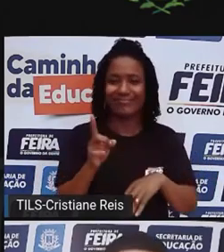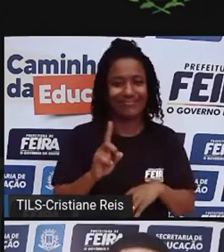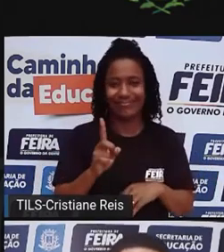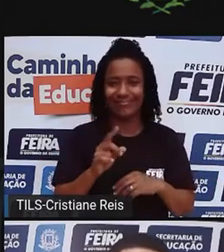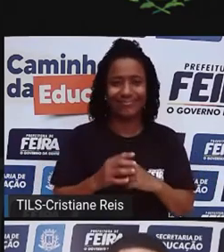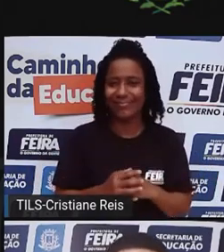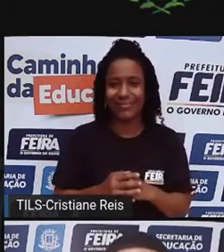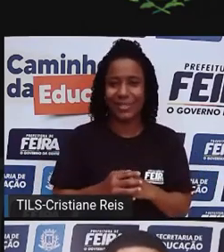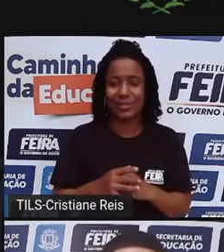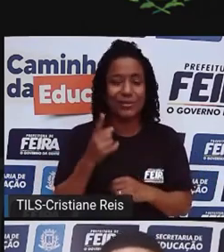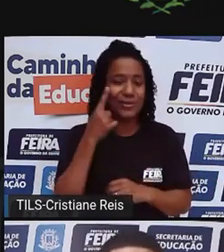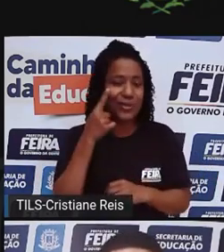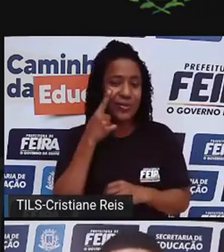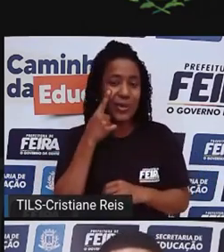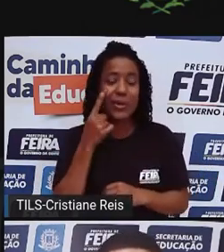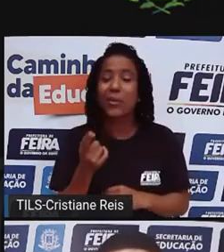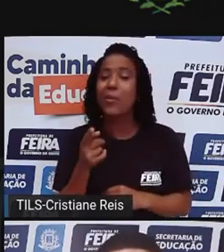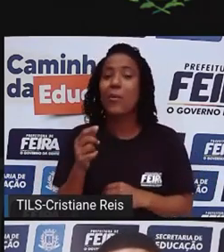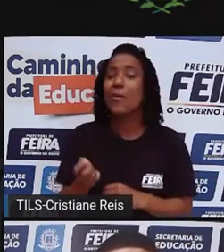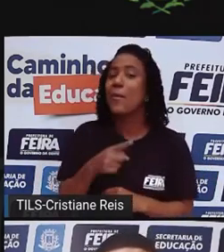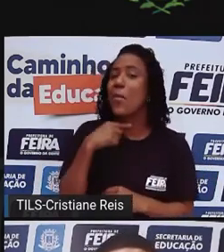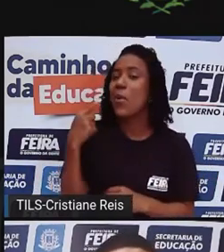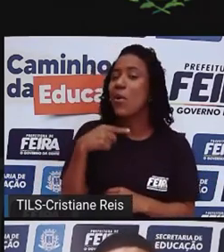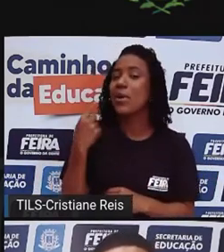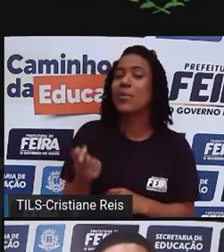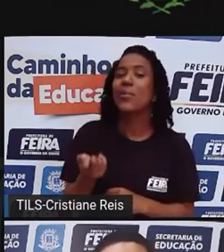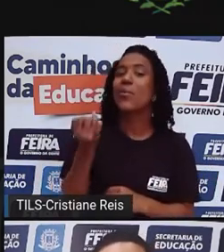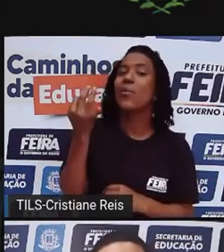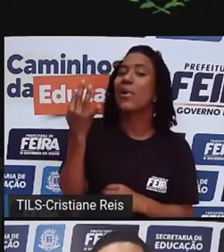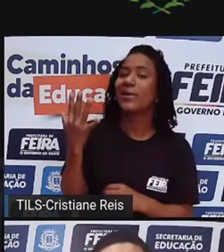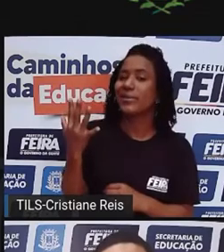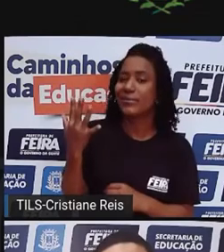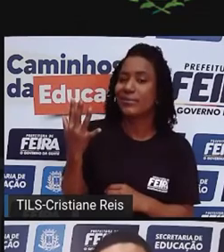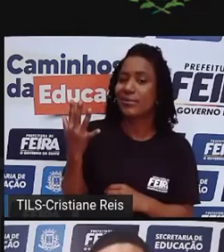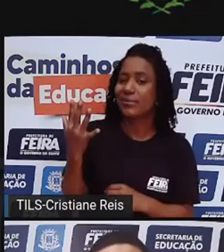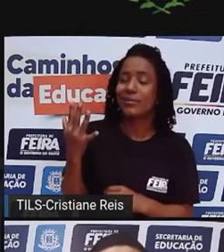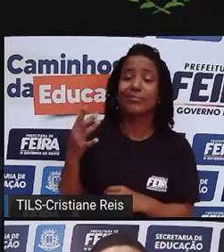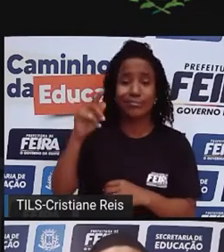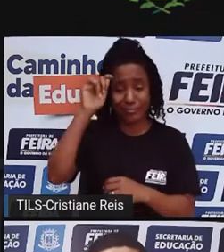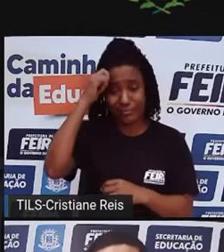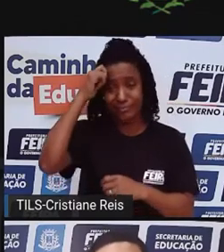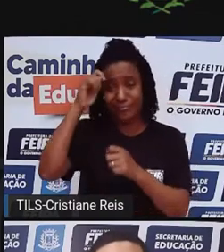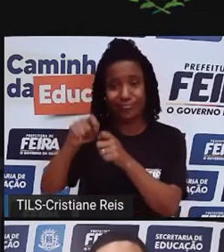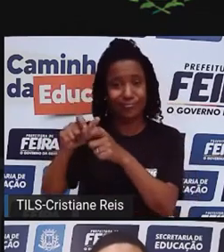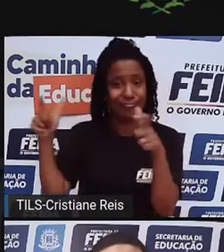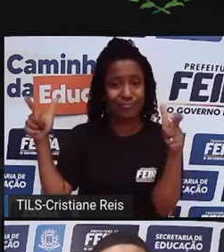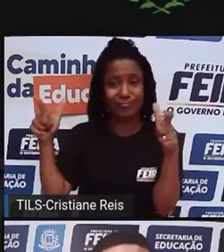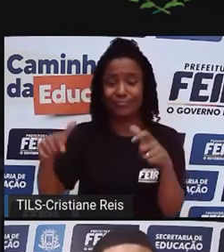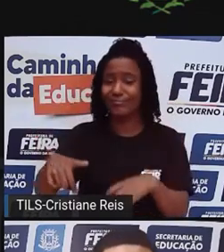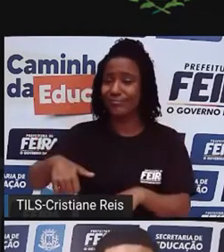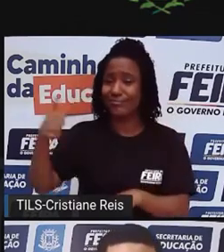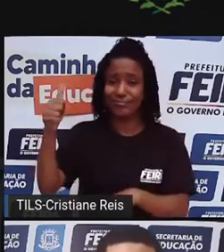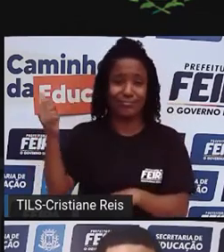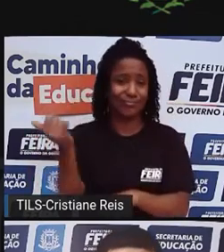racial que a gente vai perceber que não está todo mundo no mesmo lugar. Então, eu sei que não é fácil, exige um certo, uma